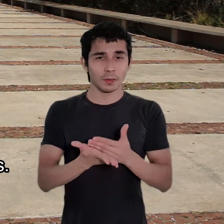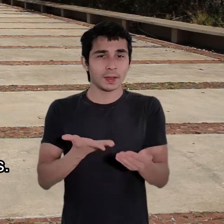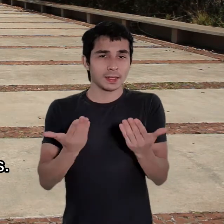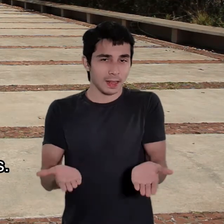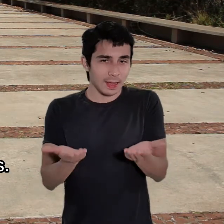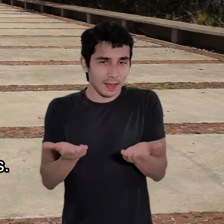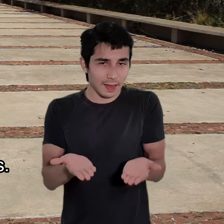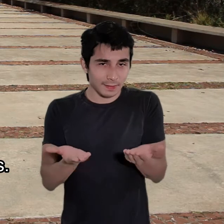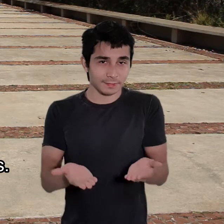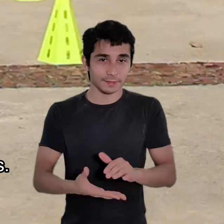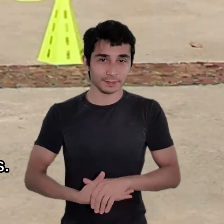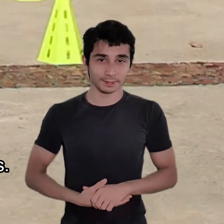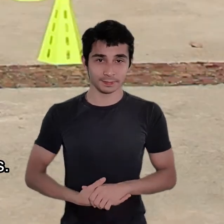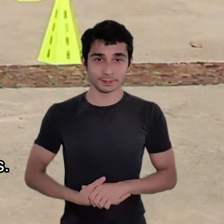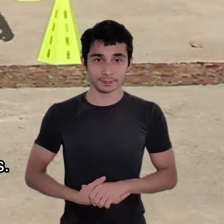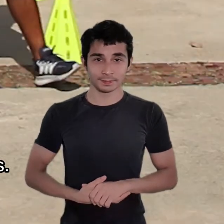Primeira intensidade.